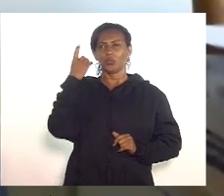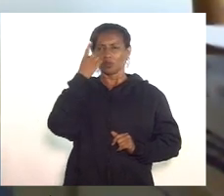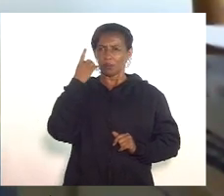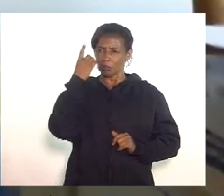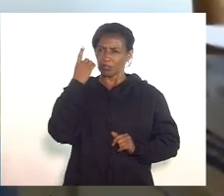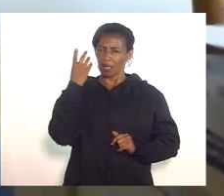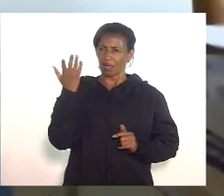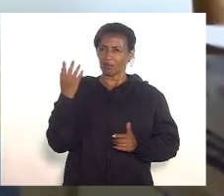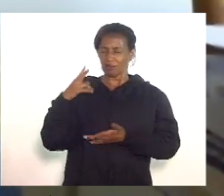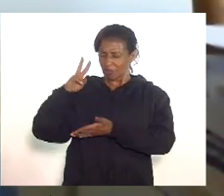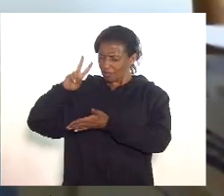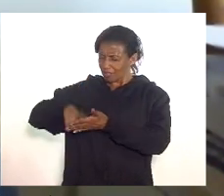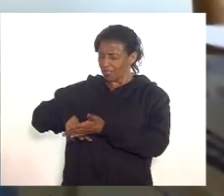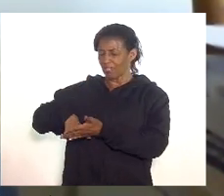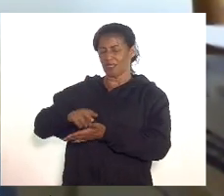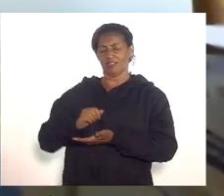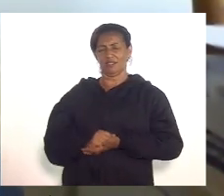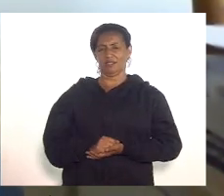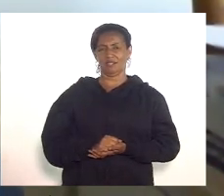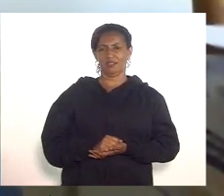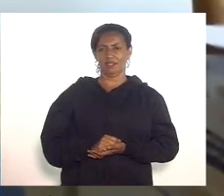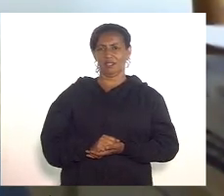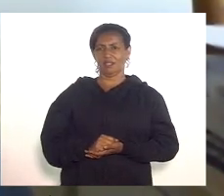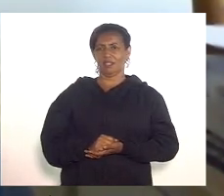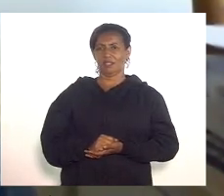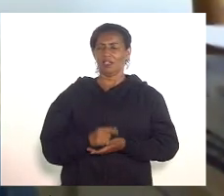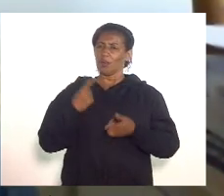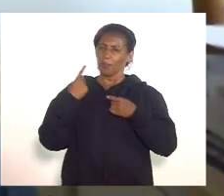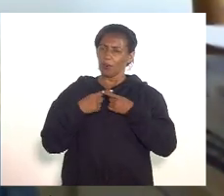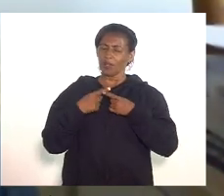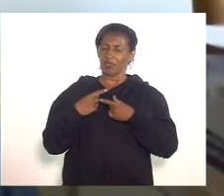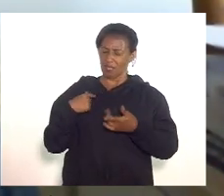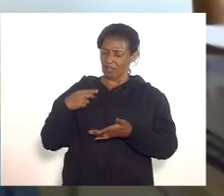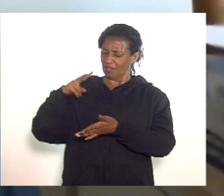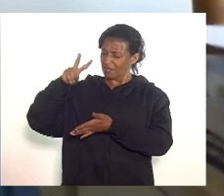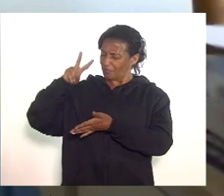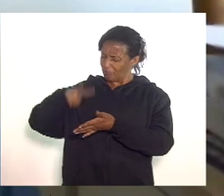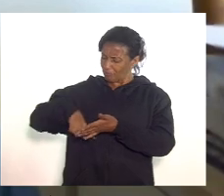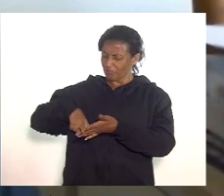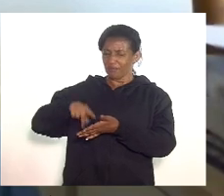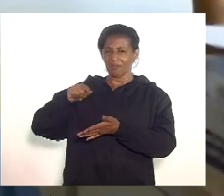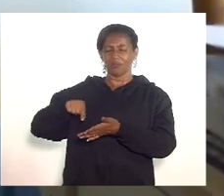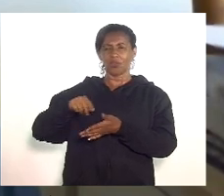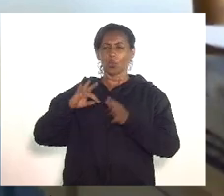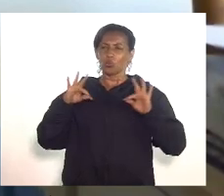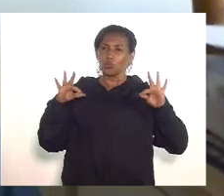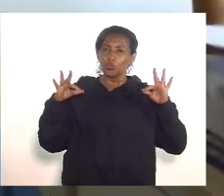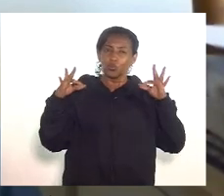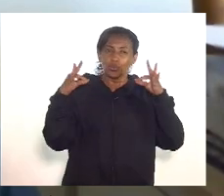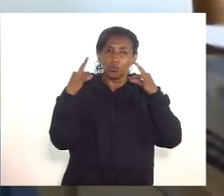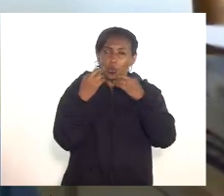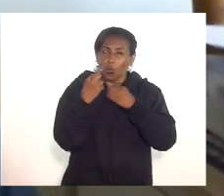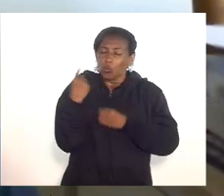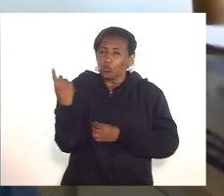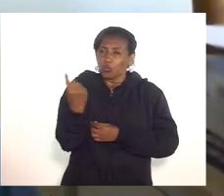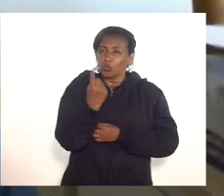porque ele diz um pouco o que grande parcela de todos nós